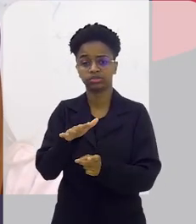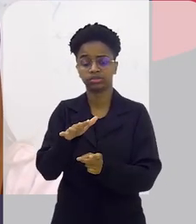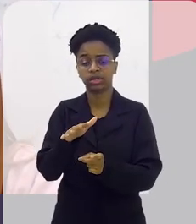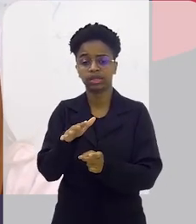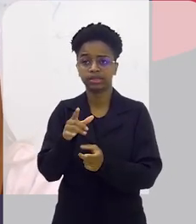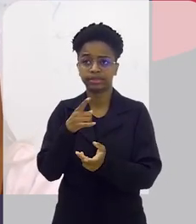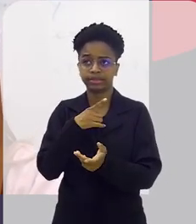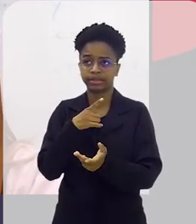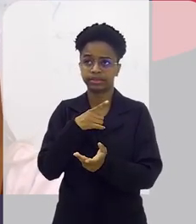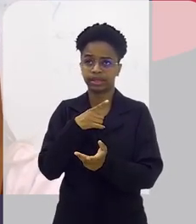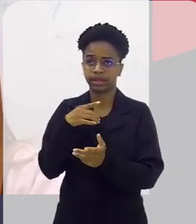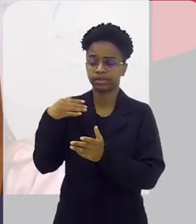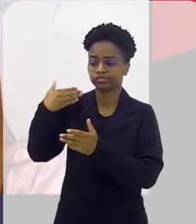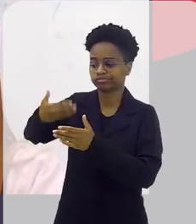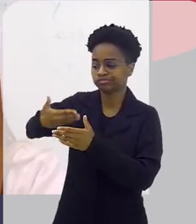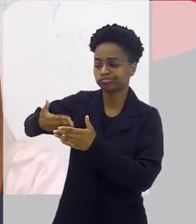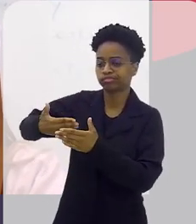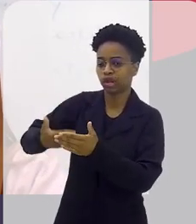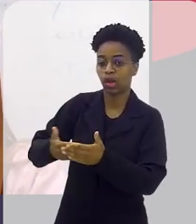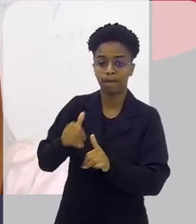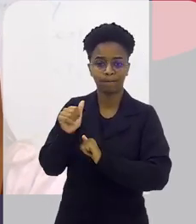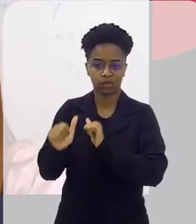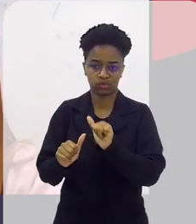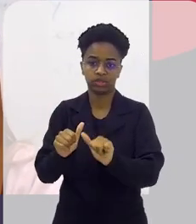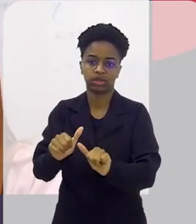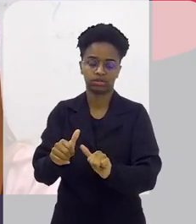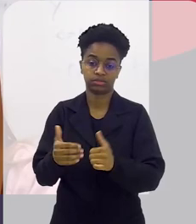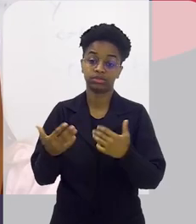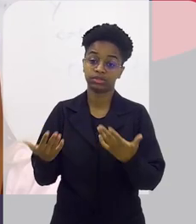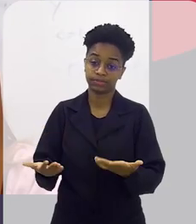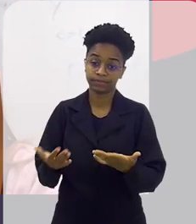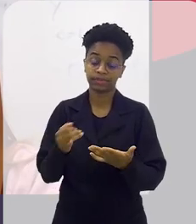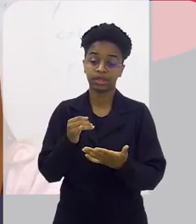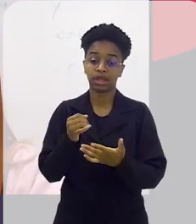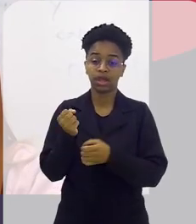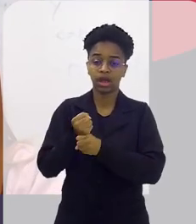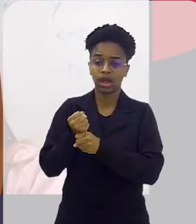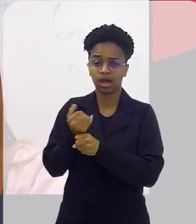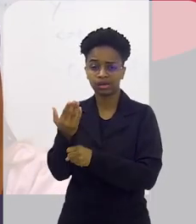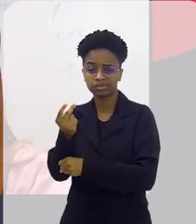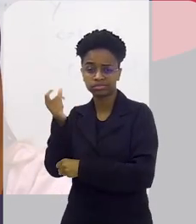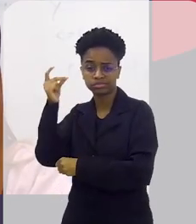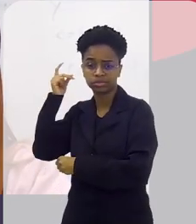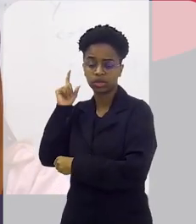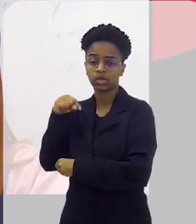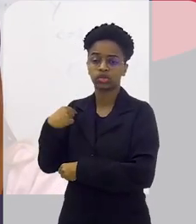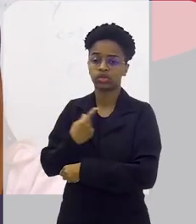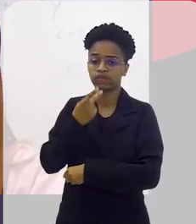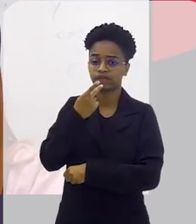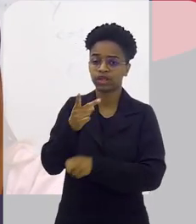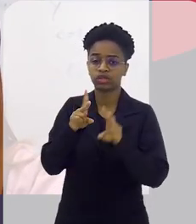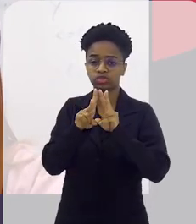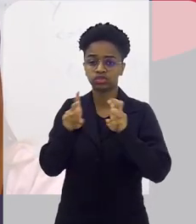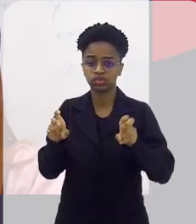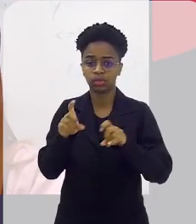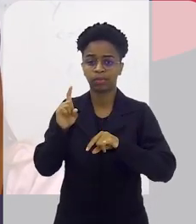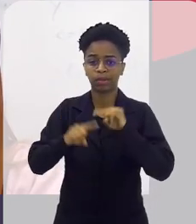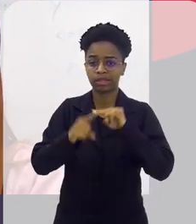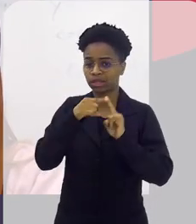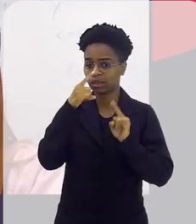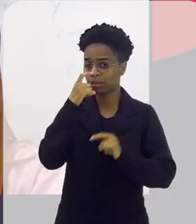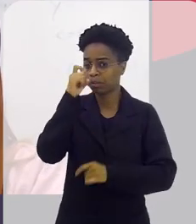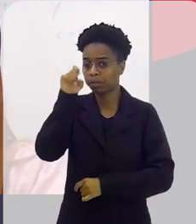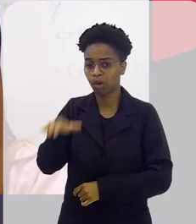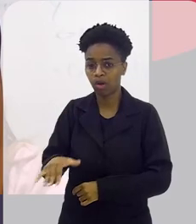todo, ele vem mudando com essa tendência. Tanto que nos últimos anos se fala muito do resíduo